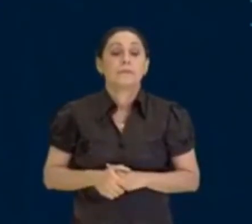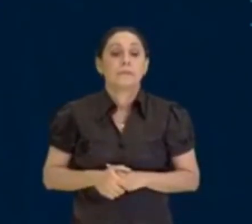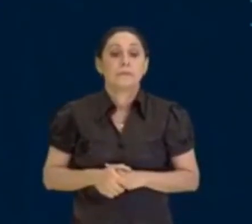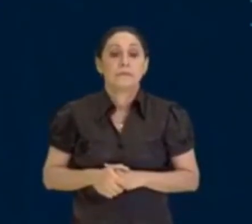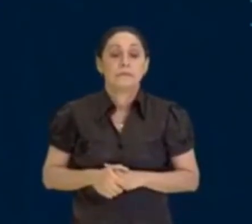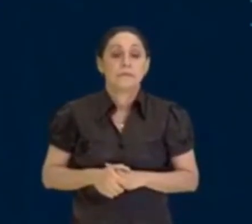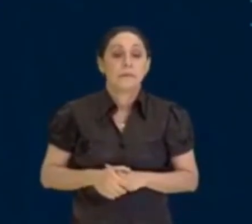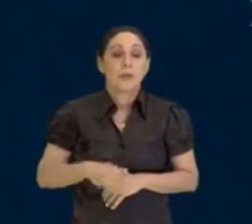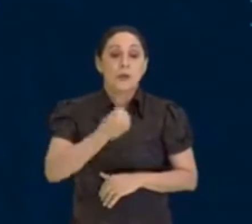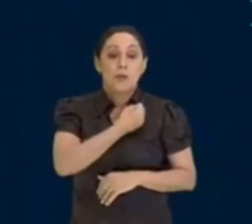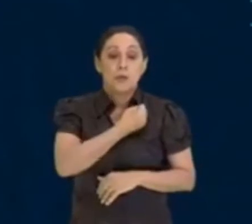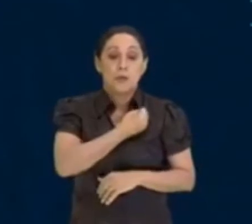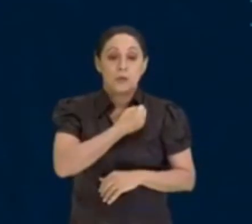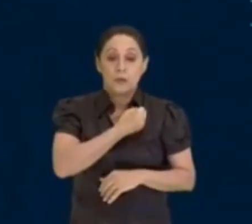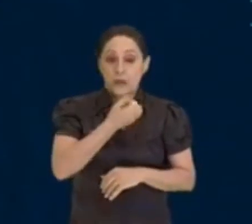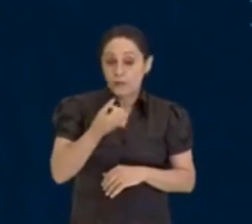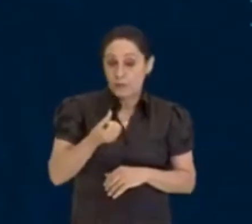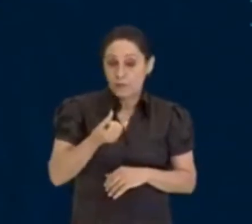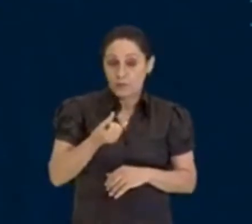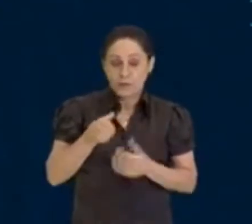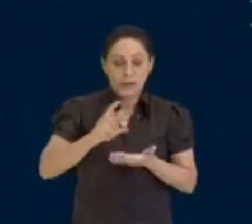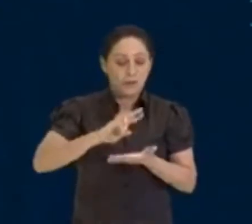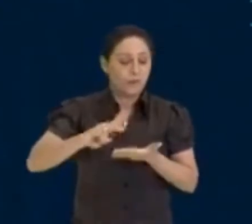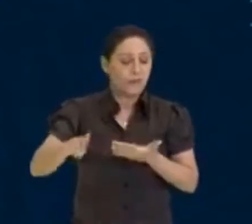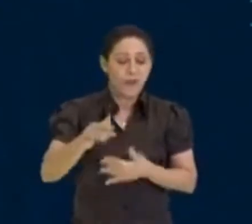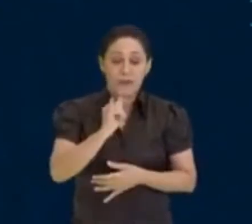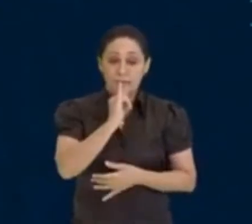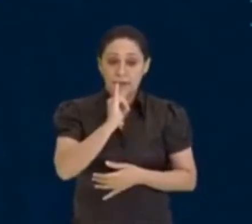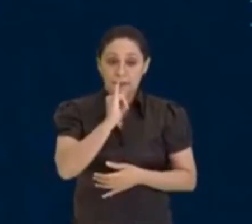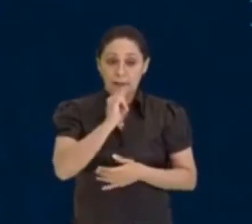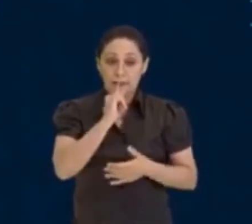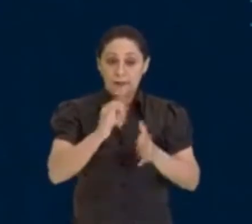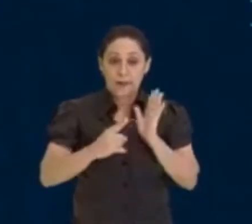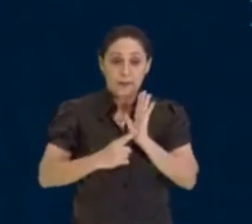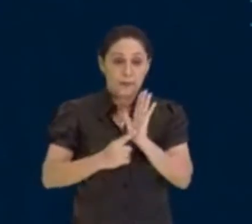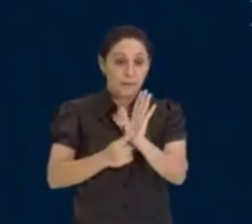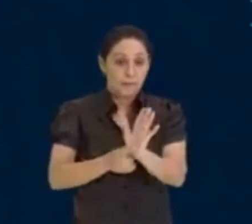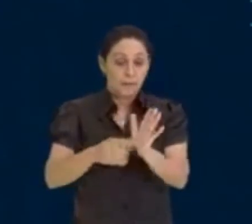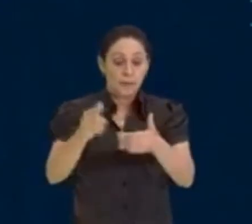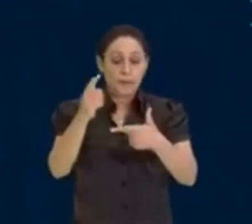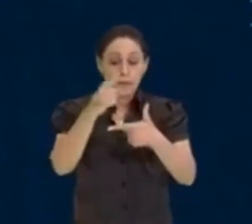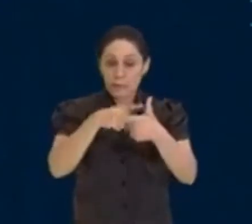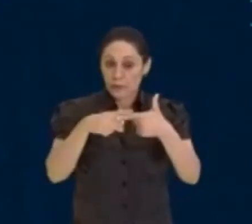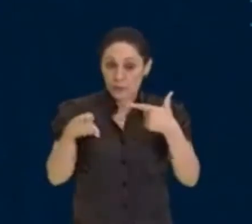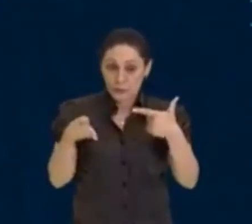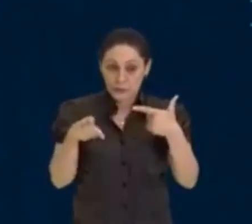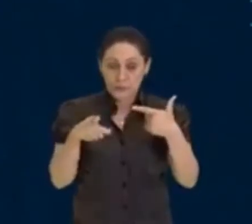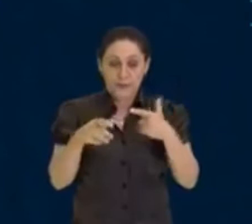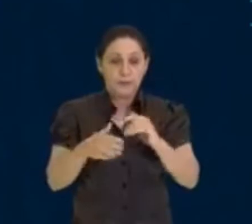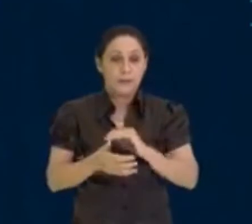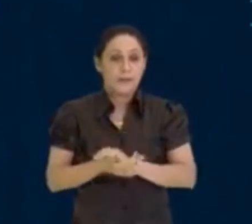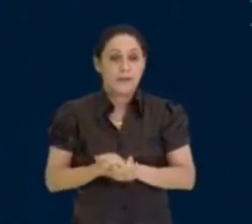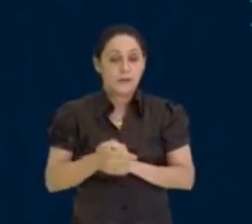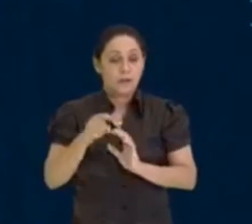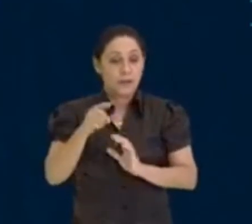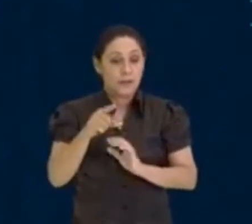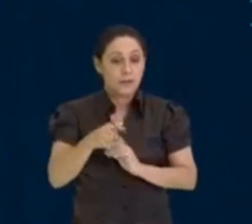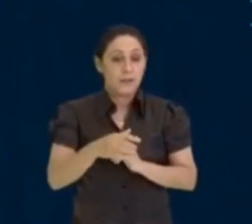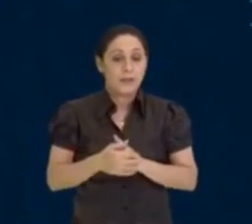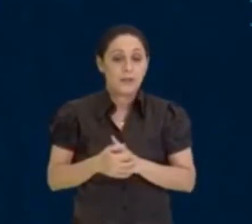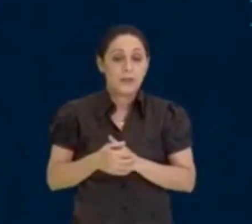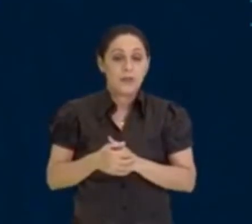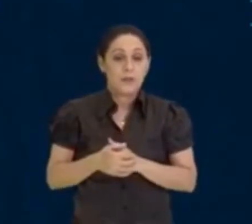esse aí seria o caso do 6, né? Eu teria aí vários exemplos para te mostrar de divisão, tá? Mas nesse caso, o número